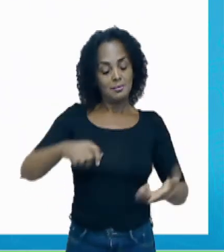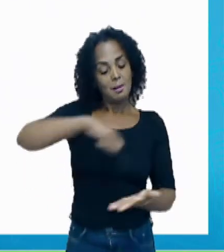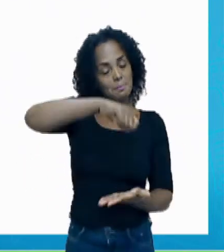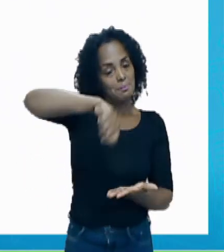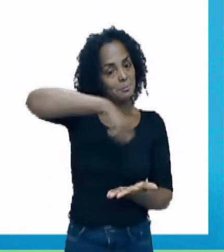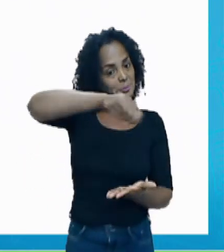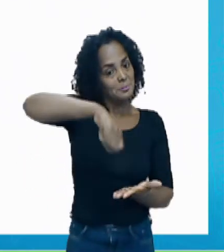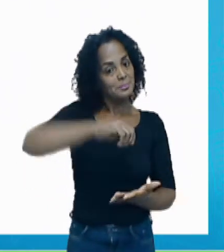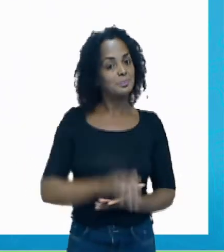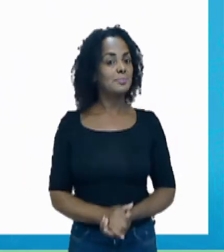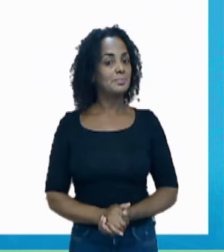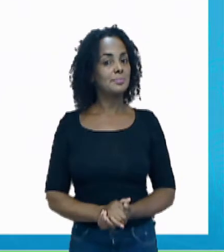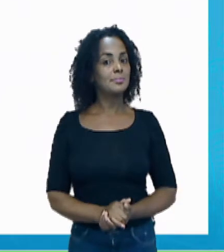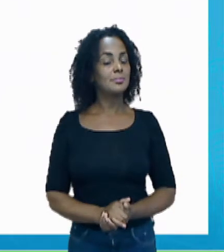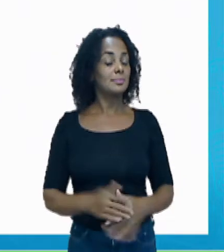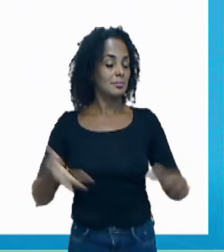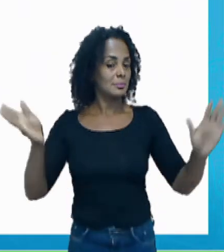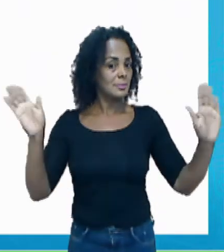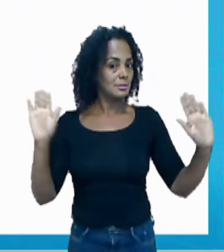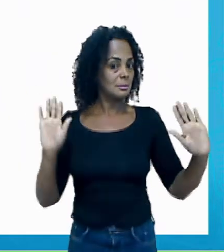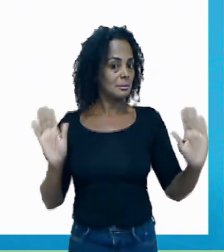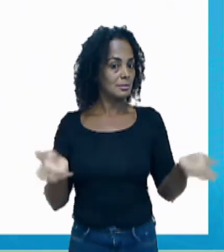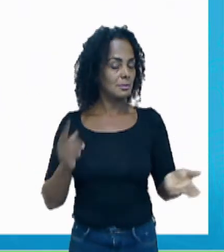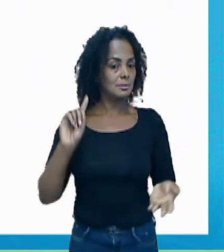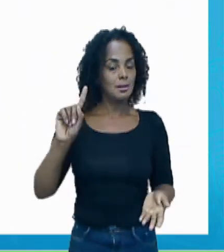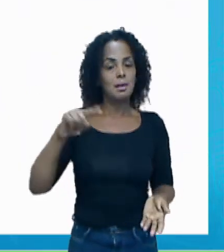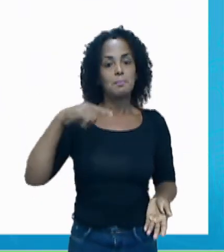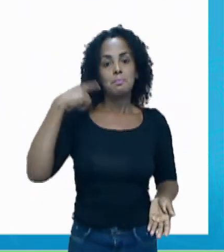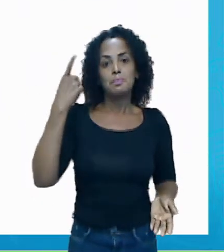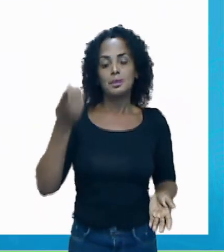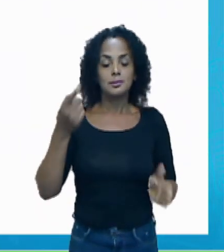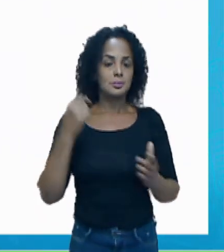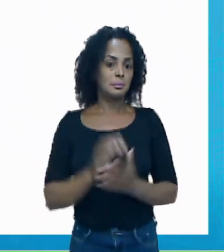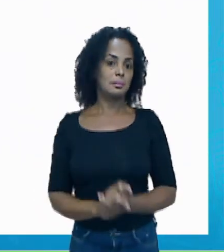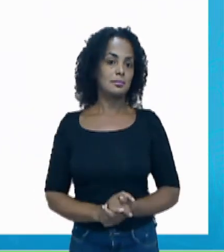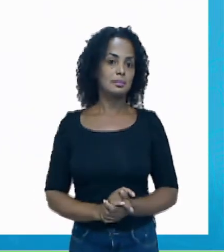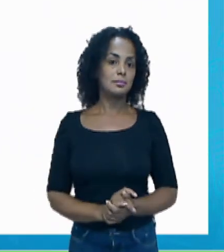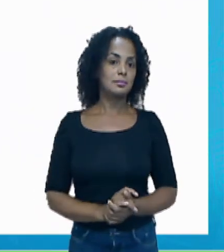Não é isso mesmo? Agora, vamos à nossa próxima questão.